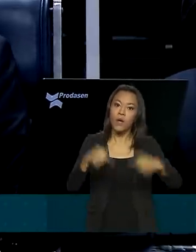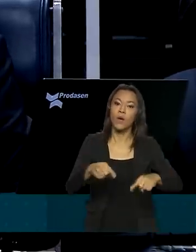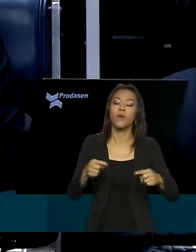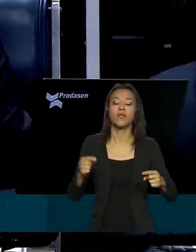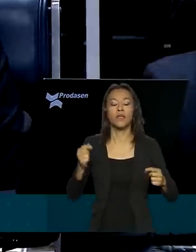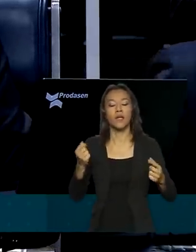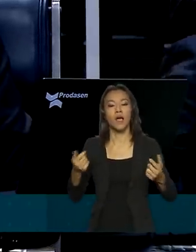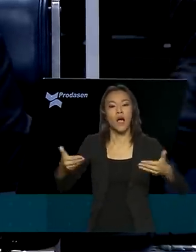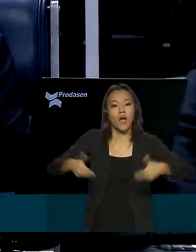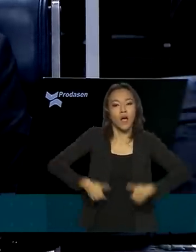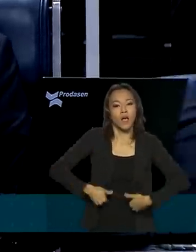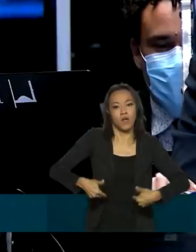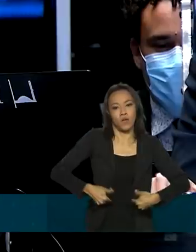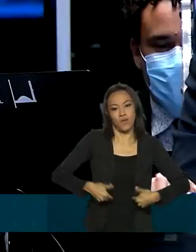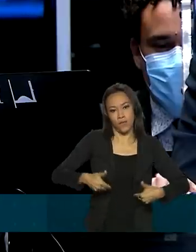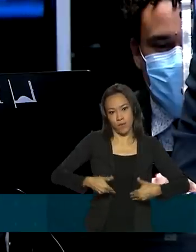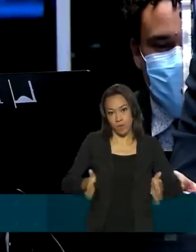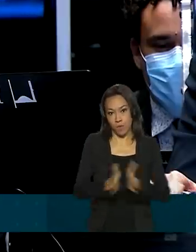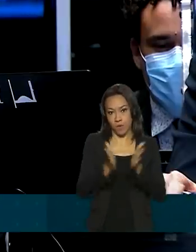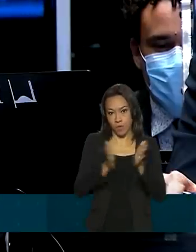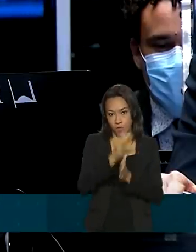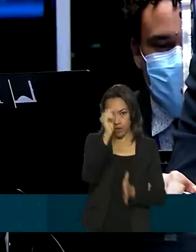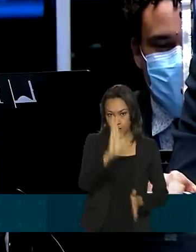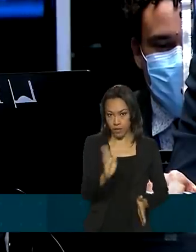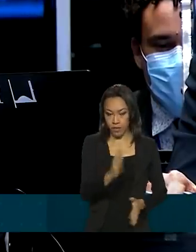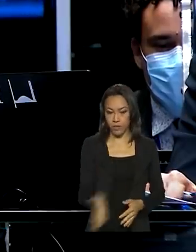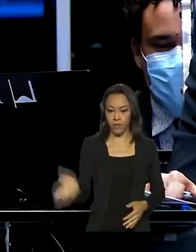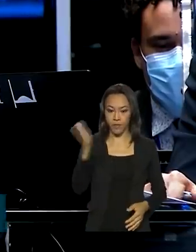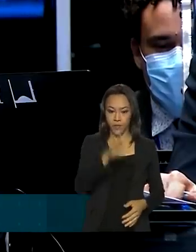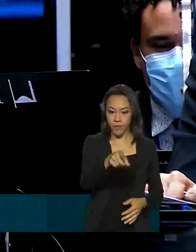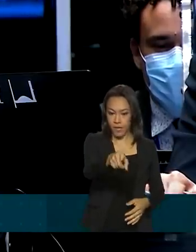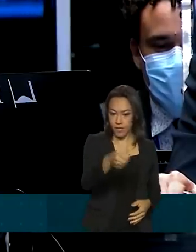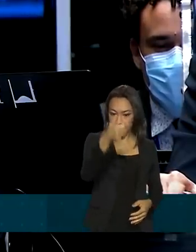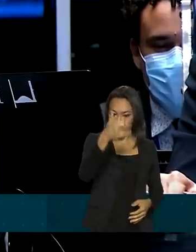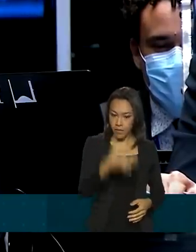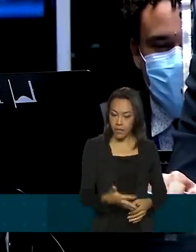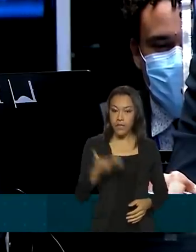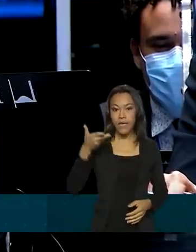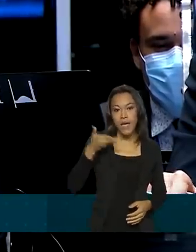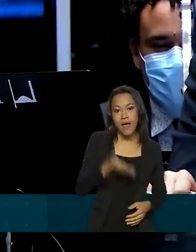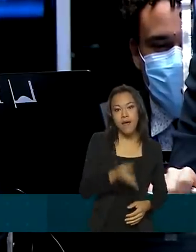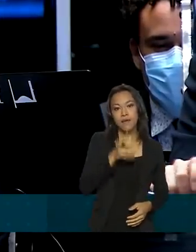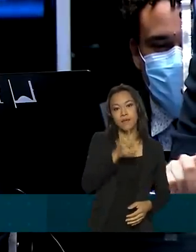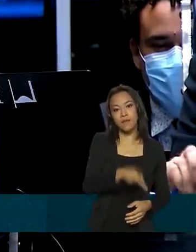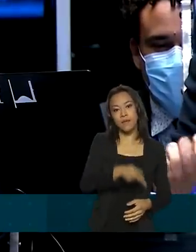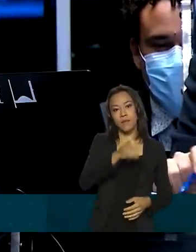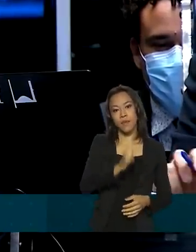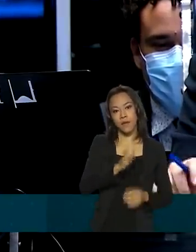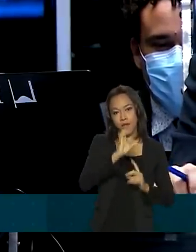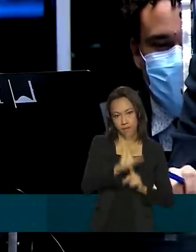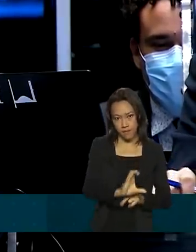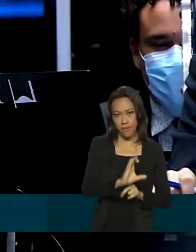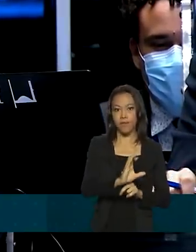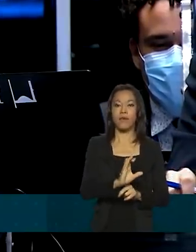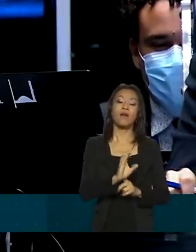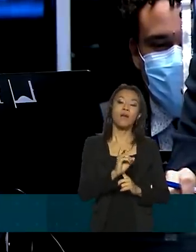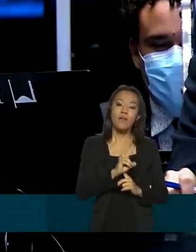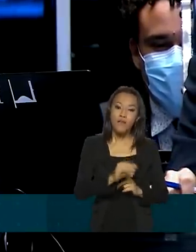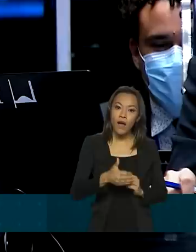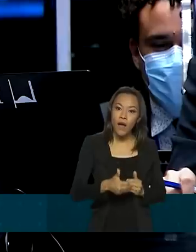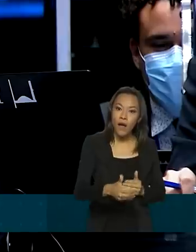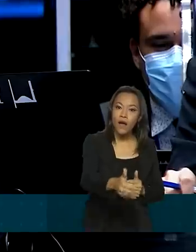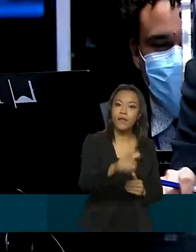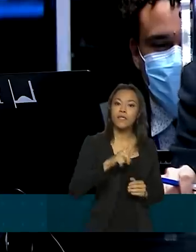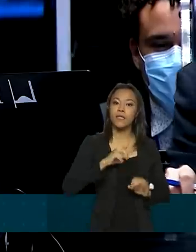e à miséria no nosso país. O que importa é o que essa PEC vai gerar de segurança jurídica para o excesso de